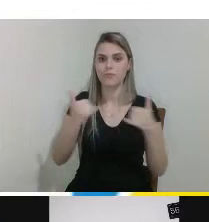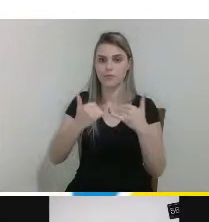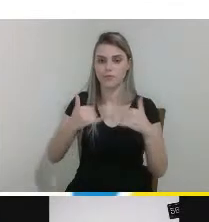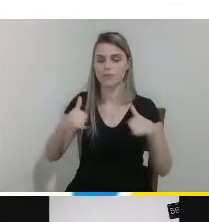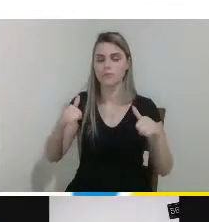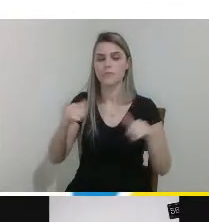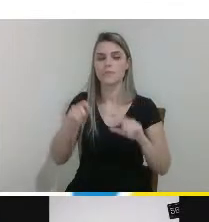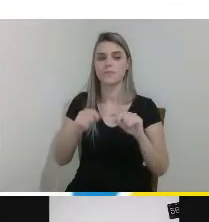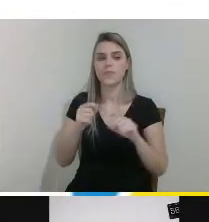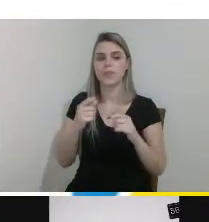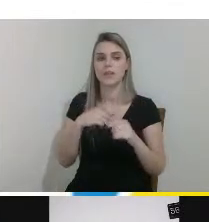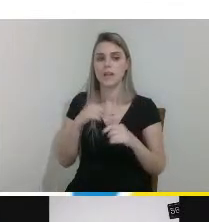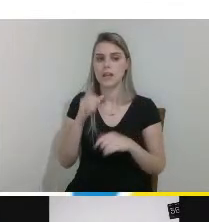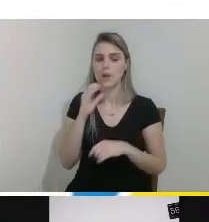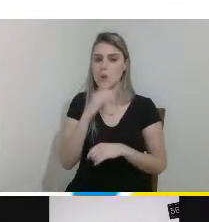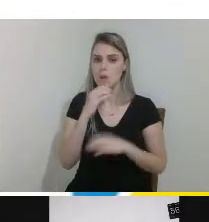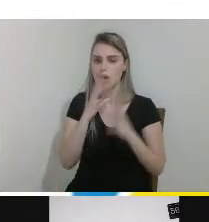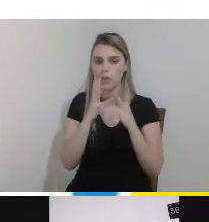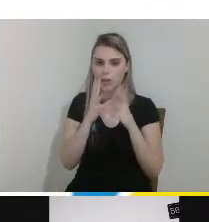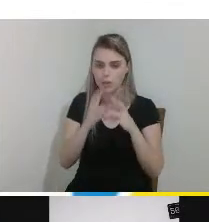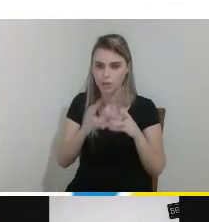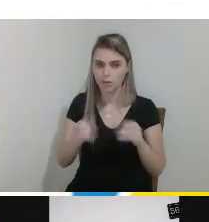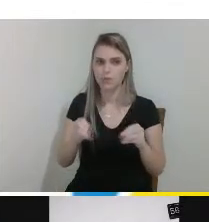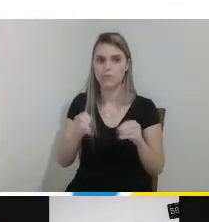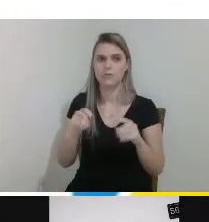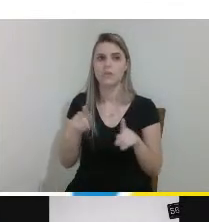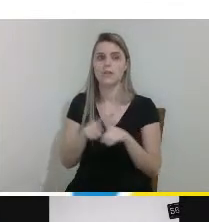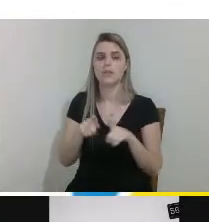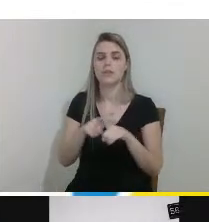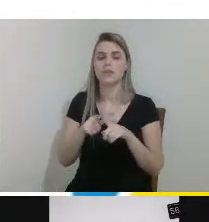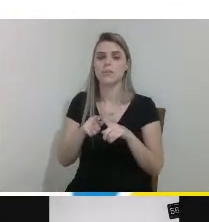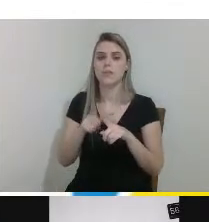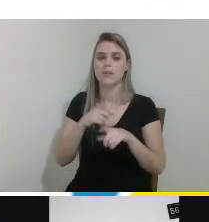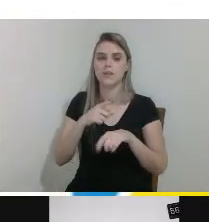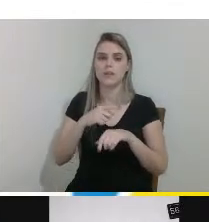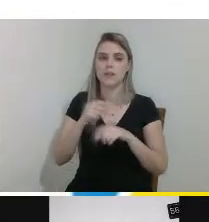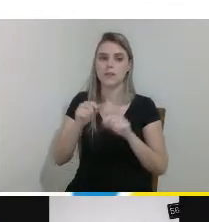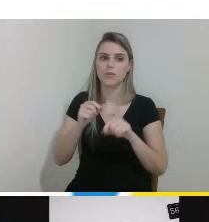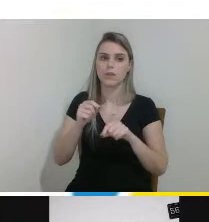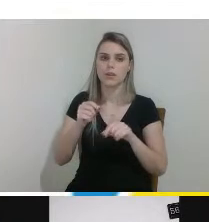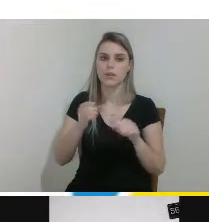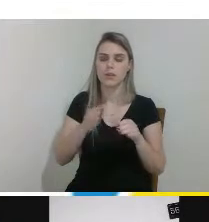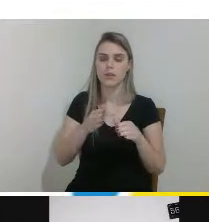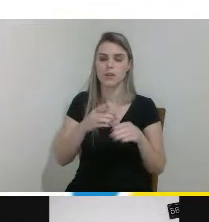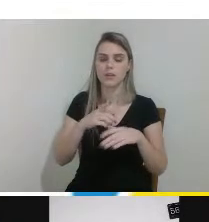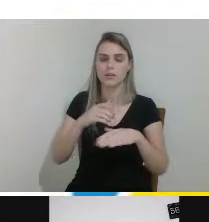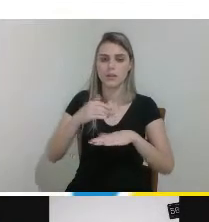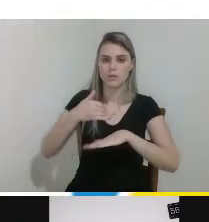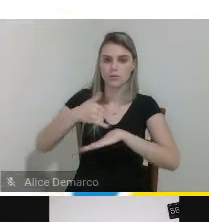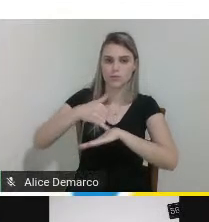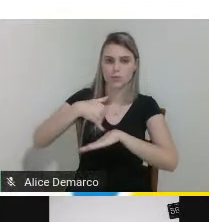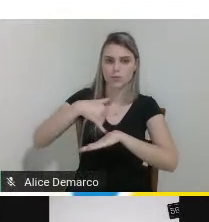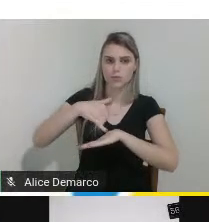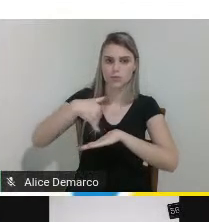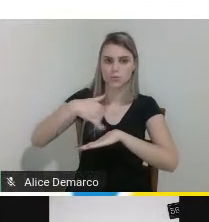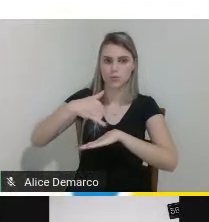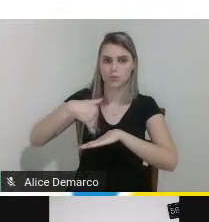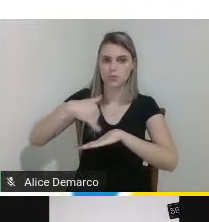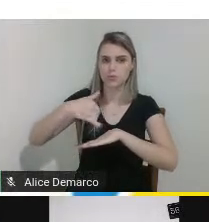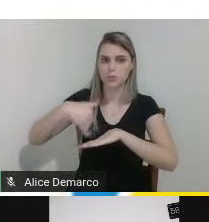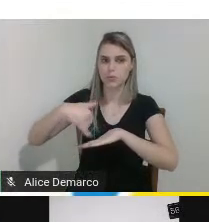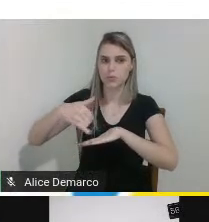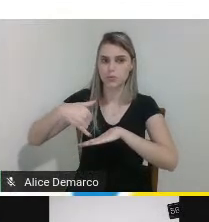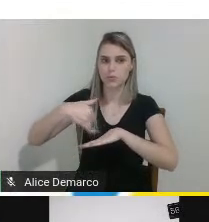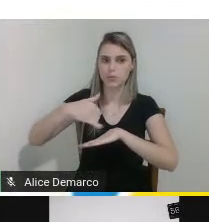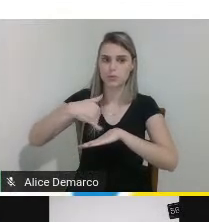e o bico ele trabalha nas direções x e y na mesa então ele vai depositando esse material direitido